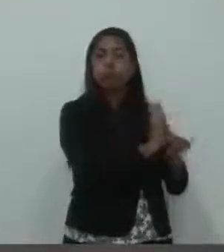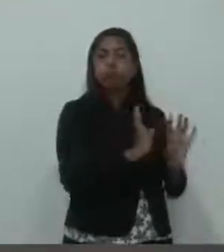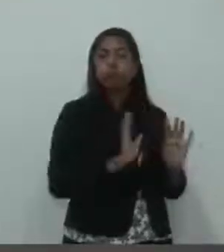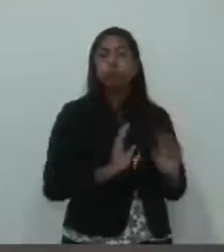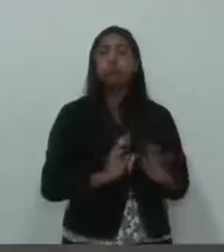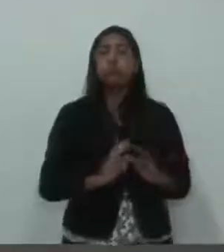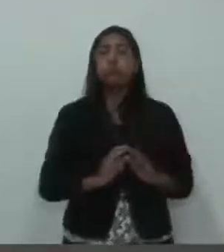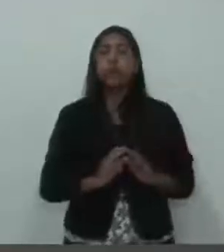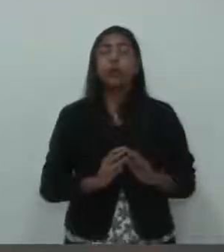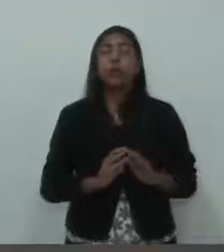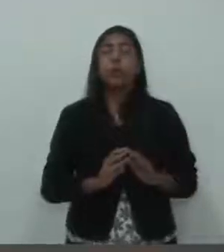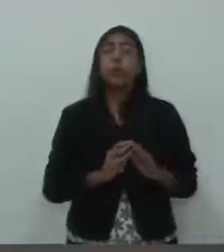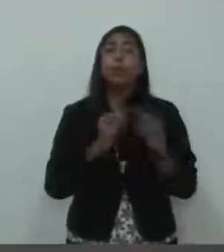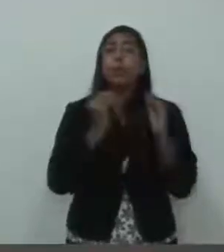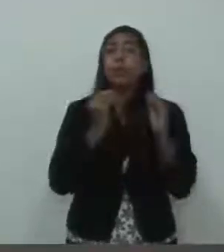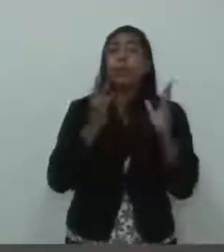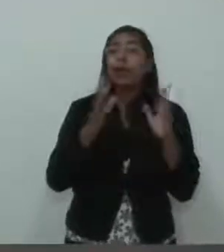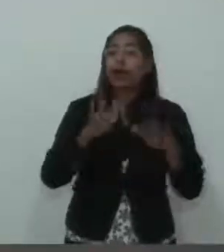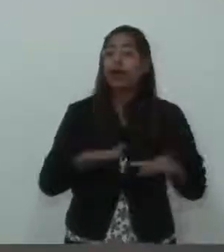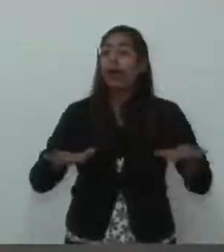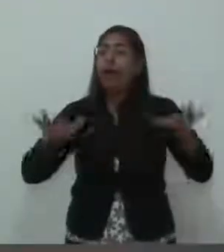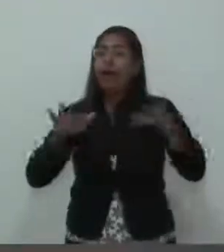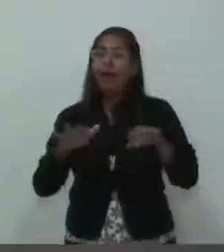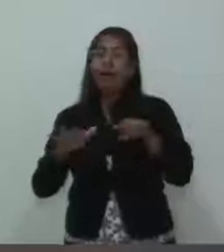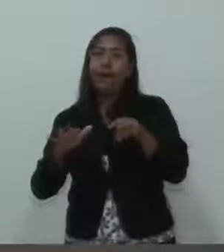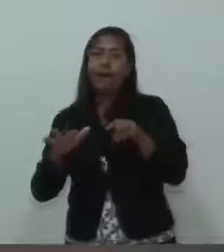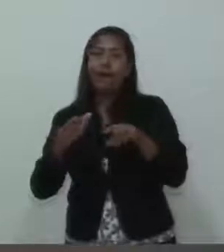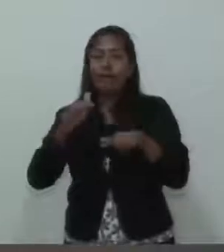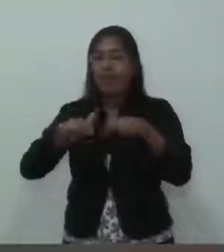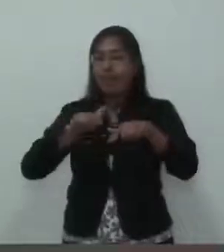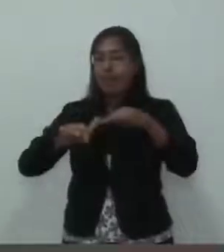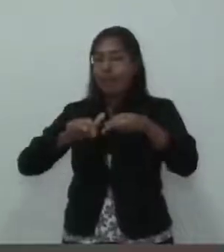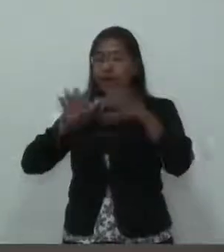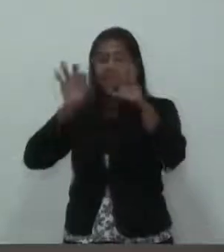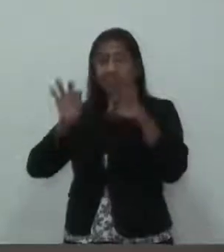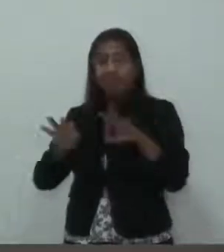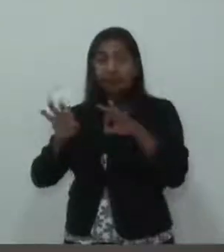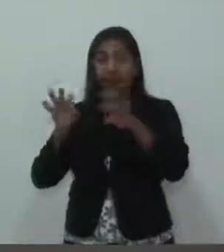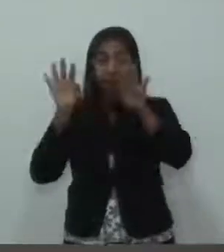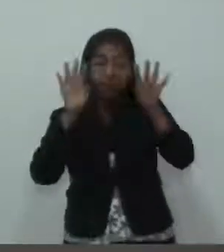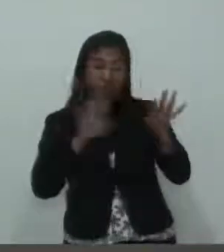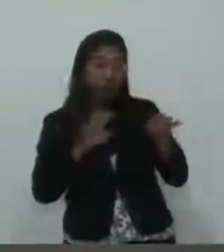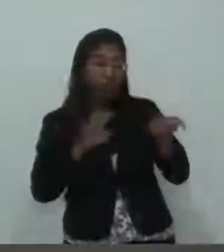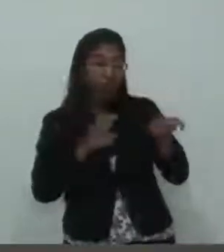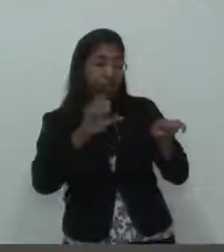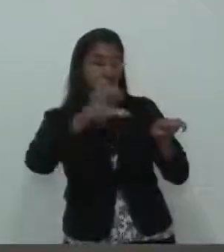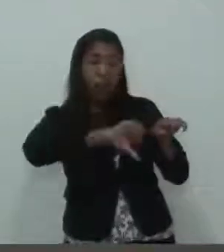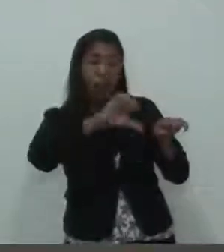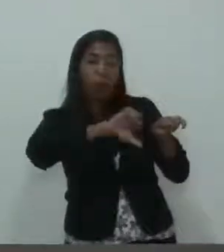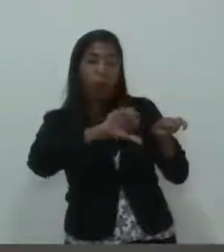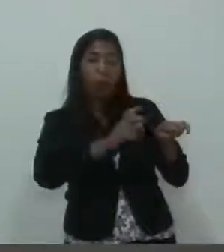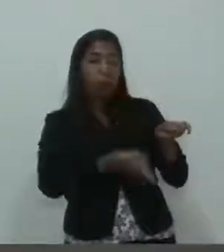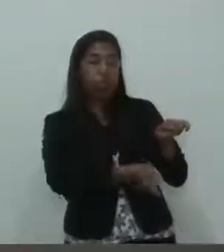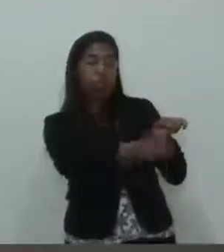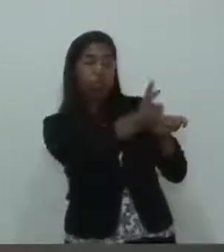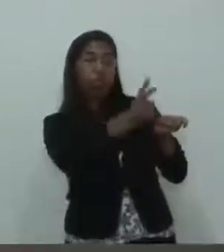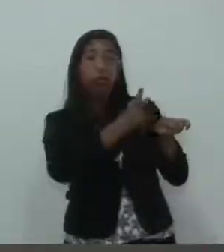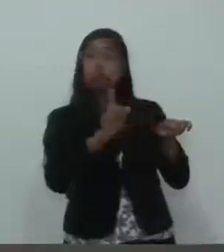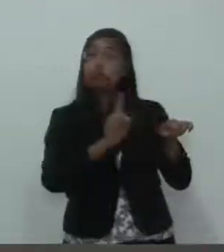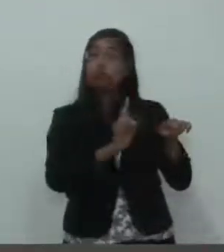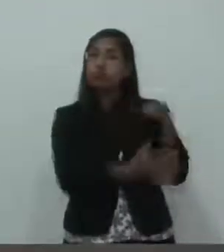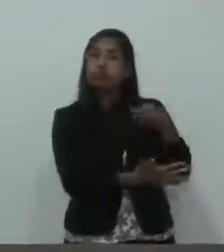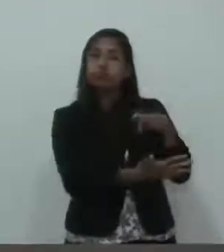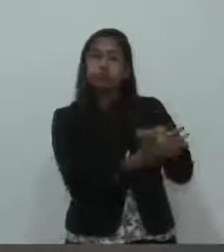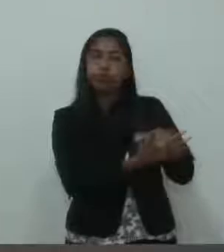os bons funcionários não se desestimulem com esses maus. Porque quando a gente está falando na iniciativa privada, se tem um